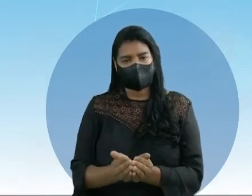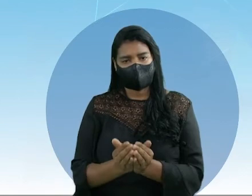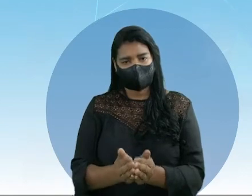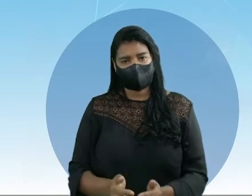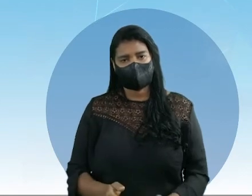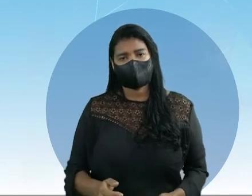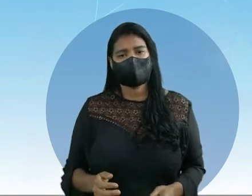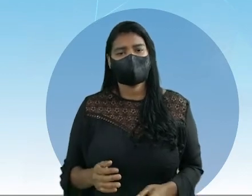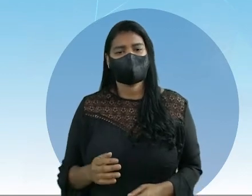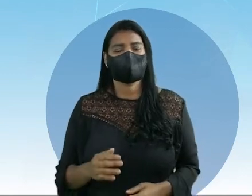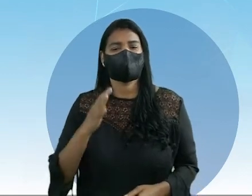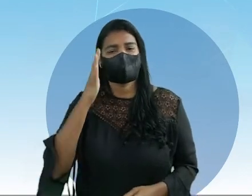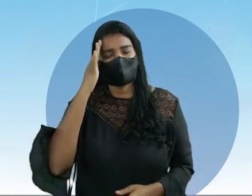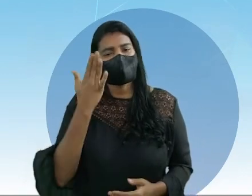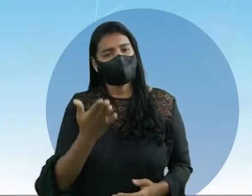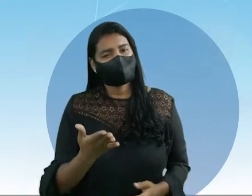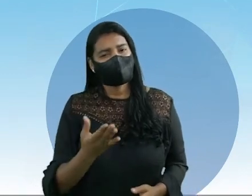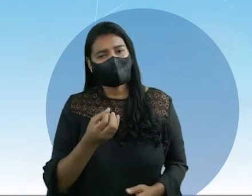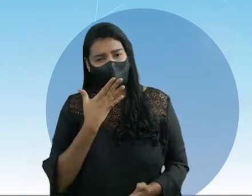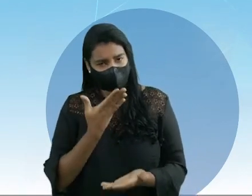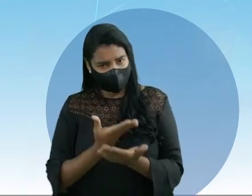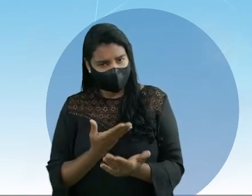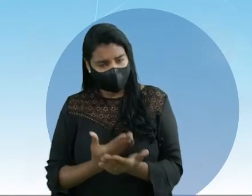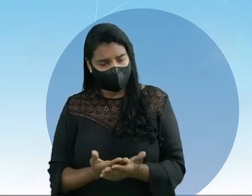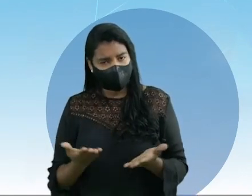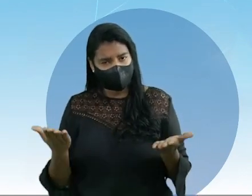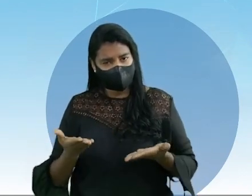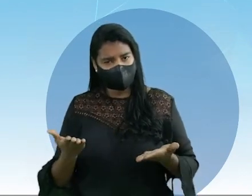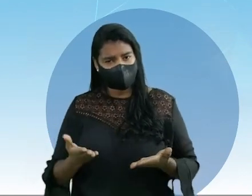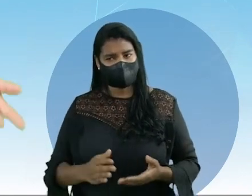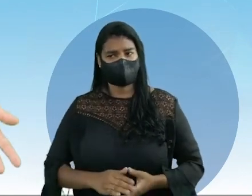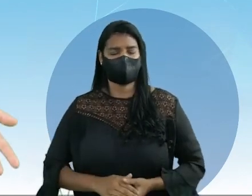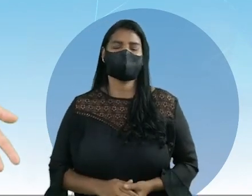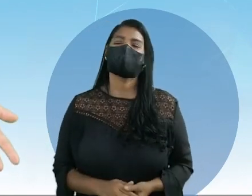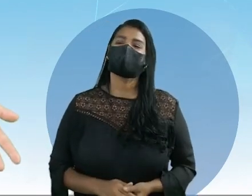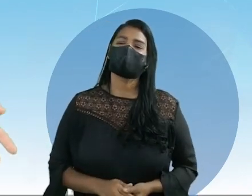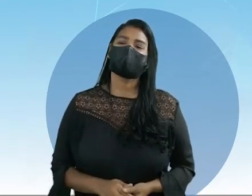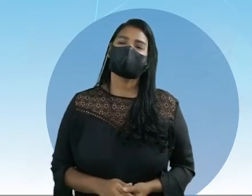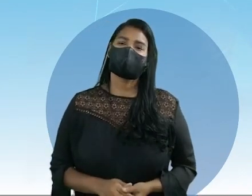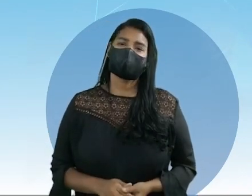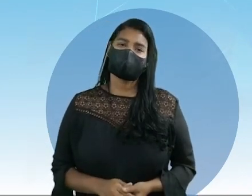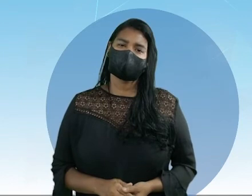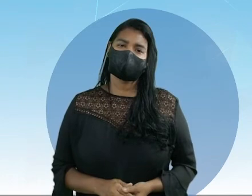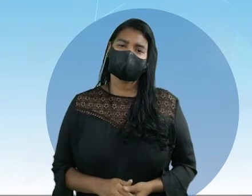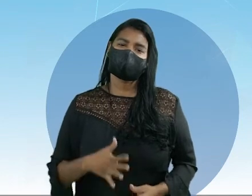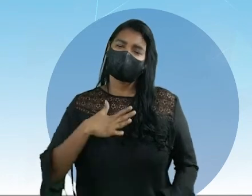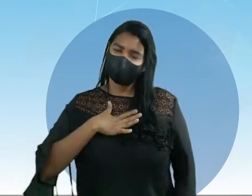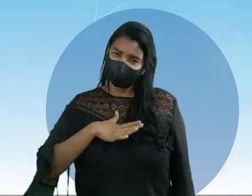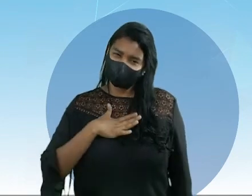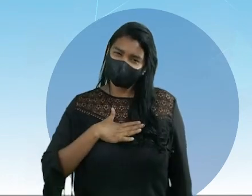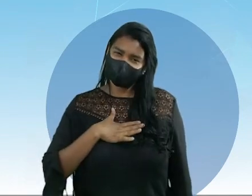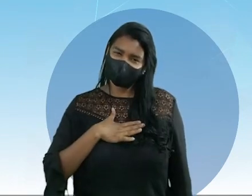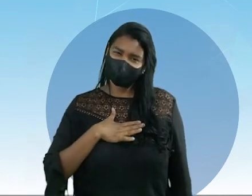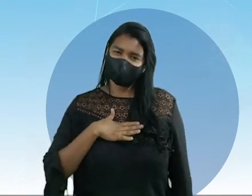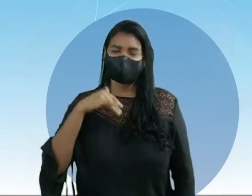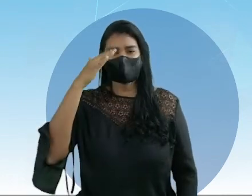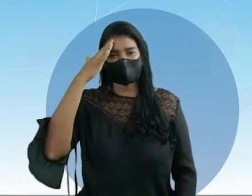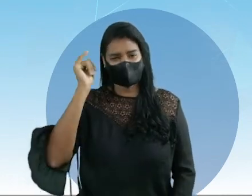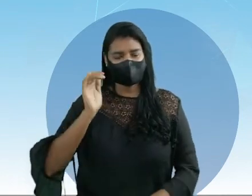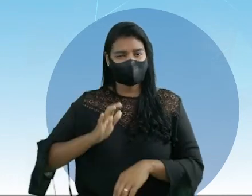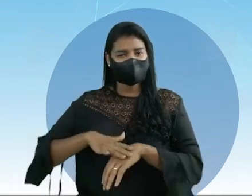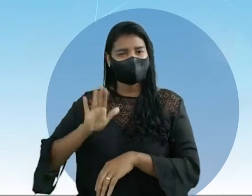anjos? E aí, o vocês acharam da nossa aula de hoje? Hein? Gostaram de conhecer um pouco?